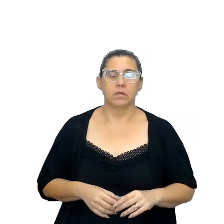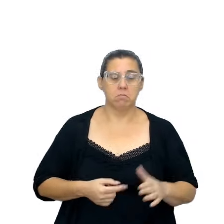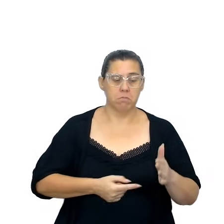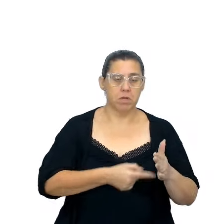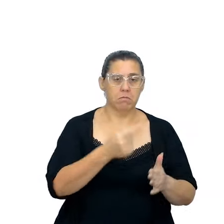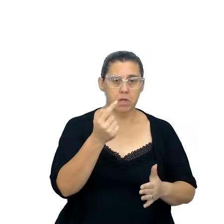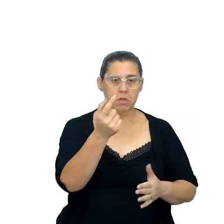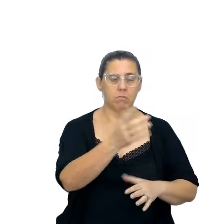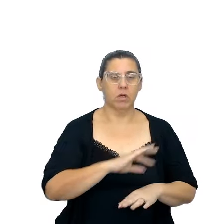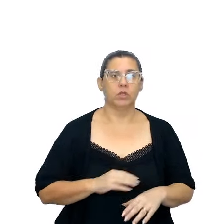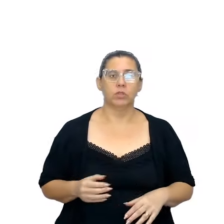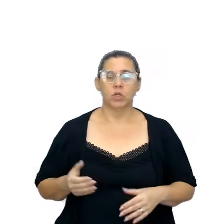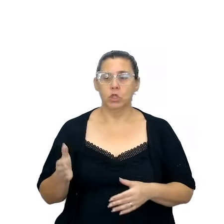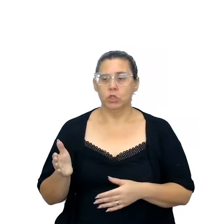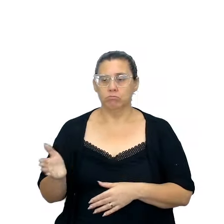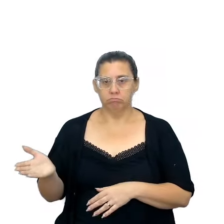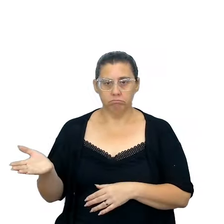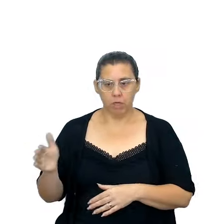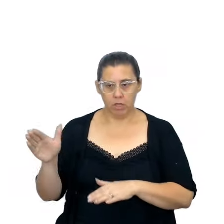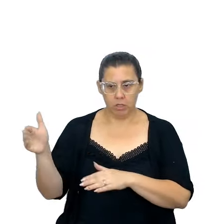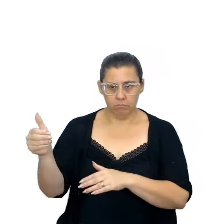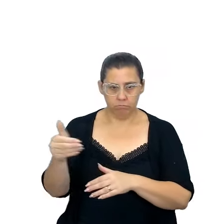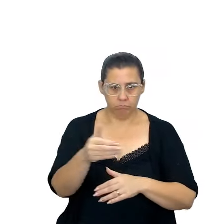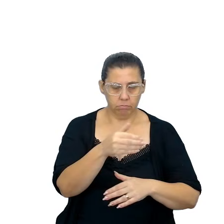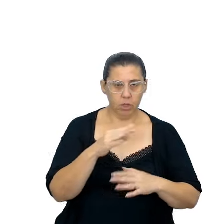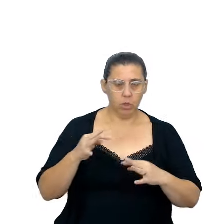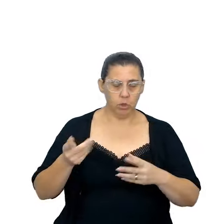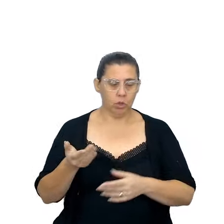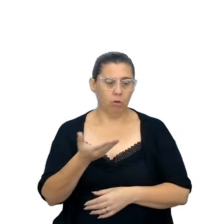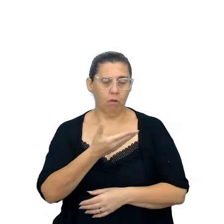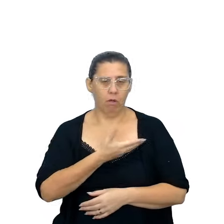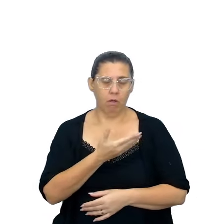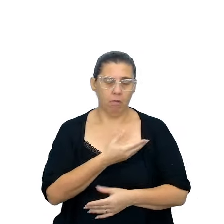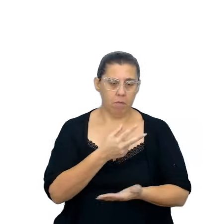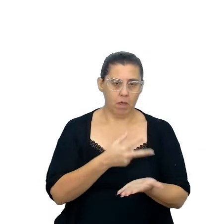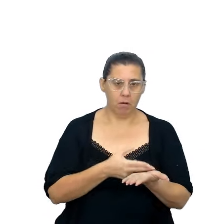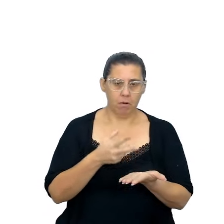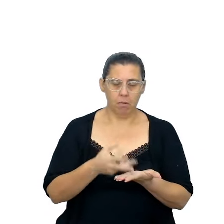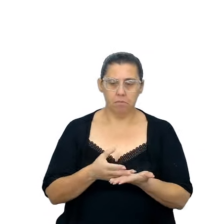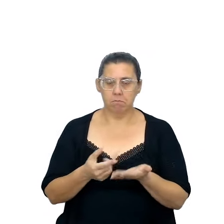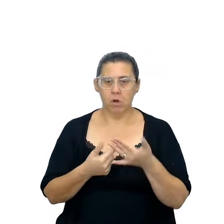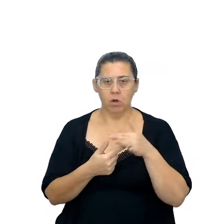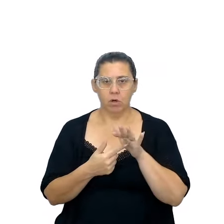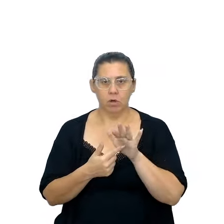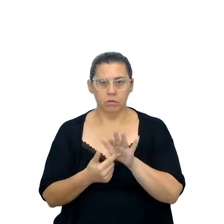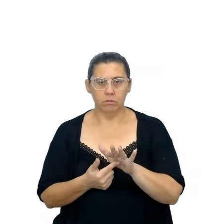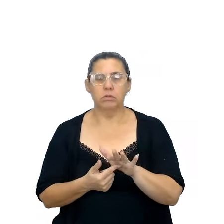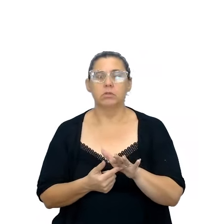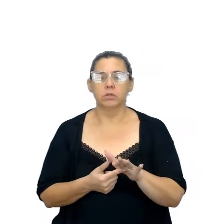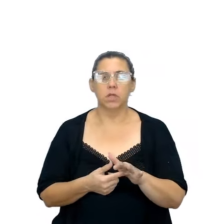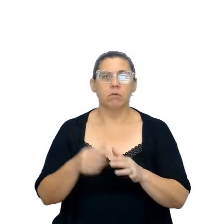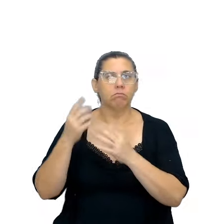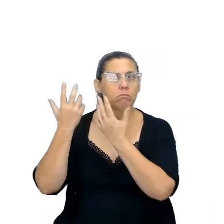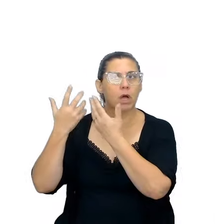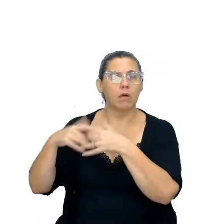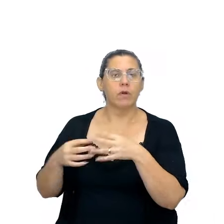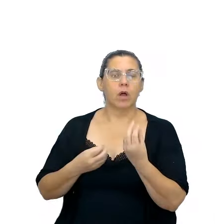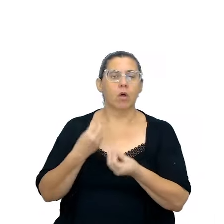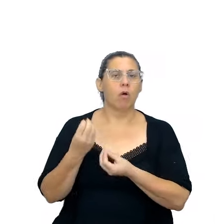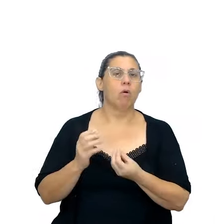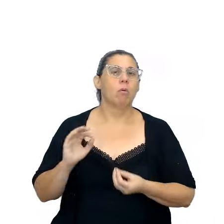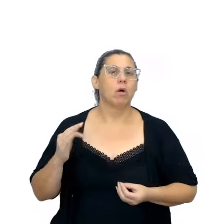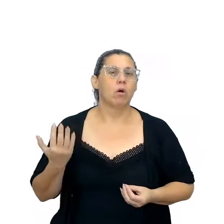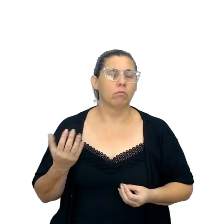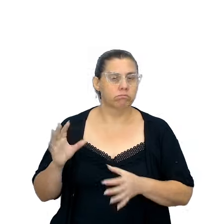devem reunir-se com seus pares para discutir as sugestões apresentadas na formação, refletir de que maneira esses conceitos